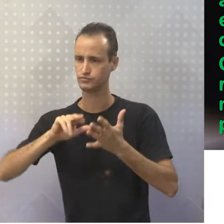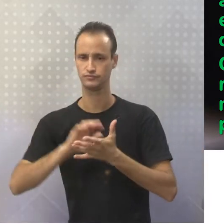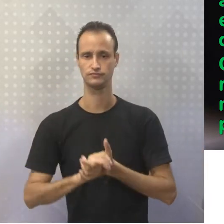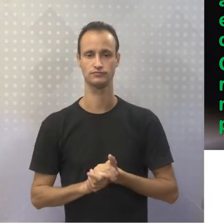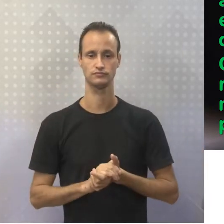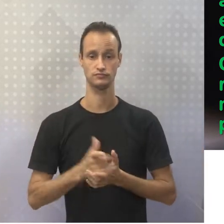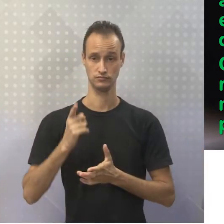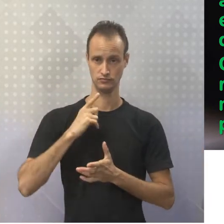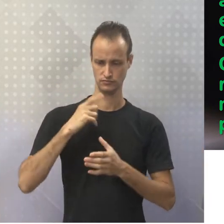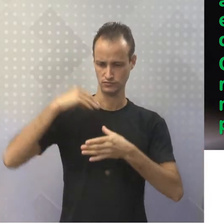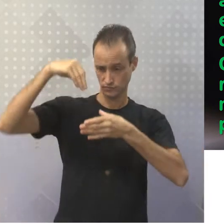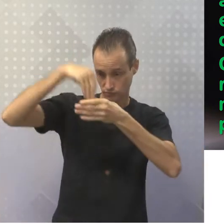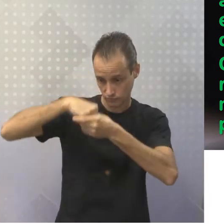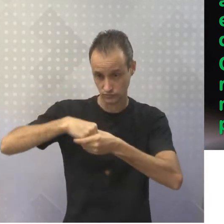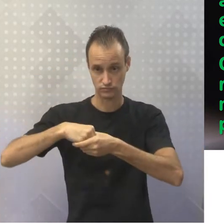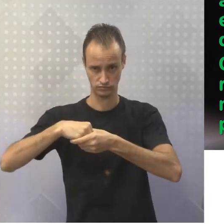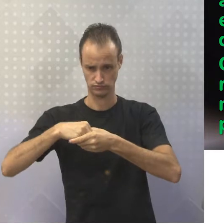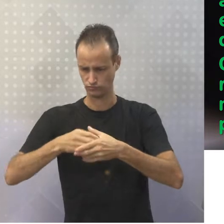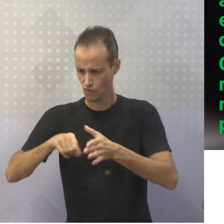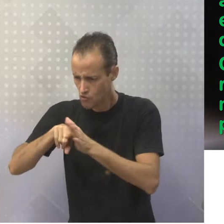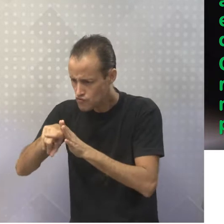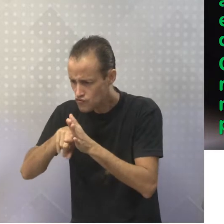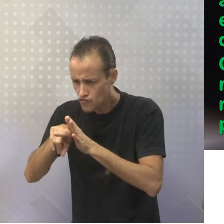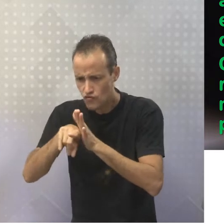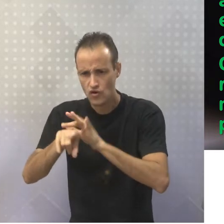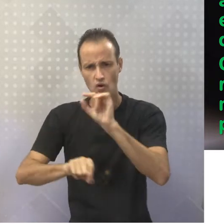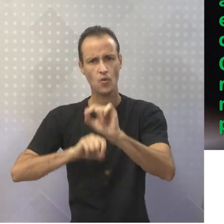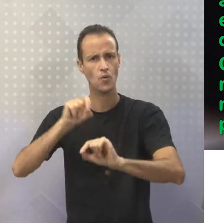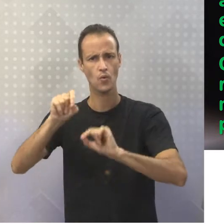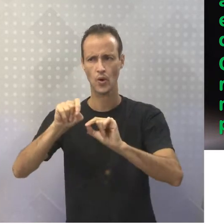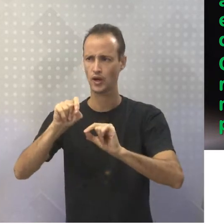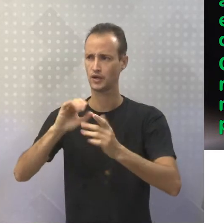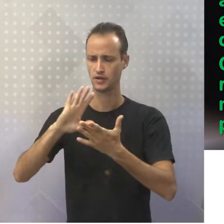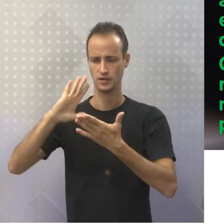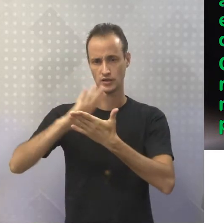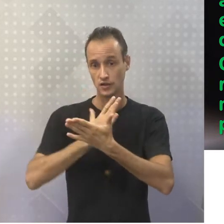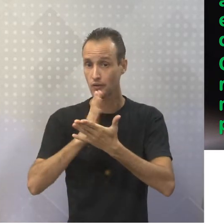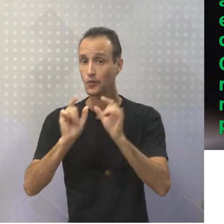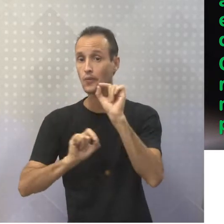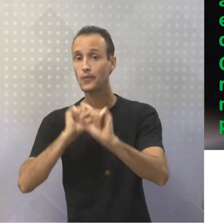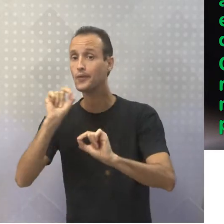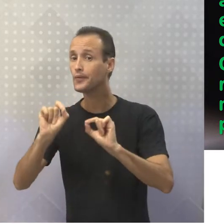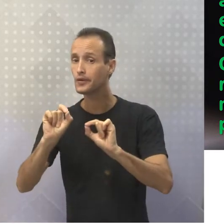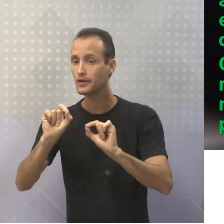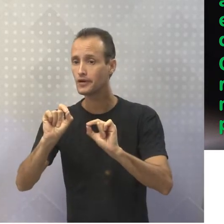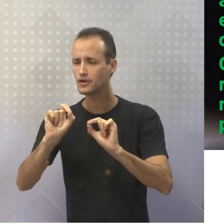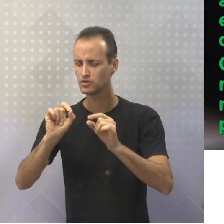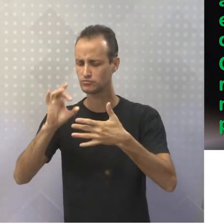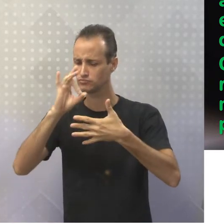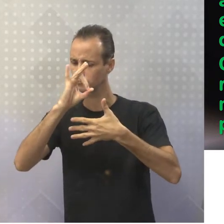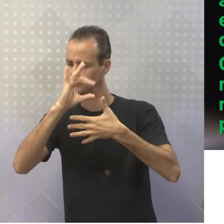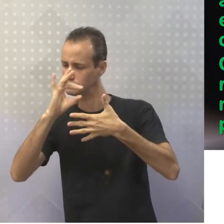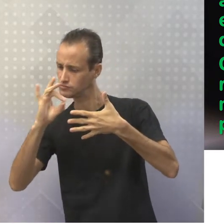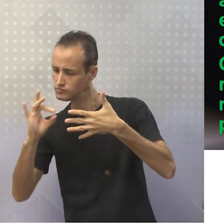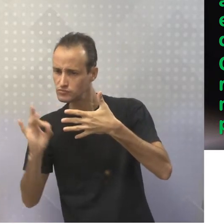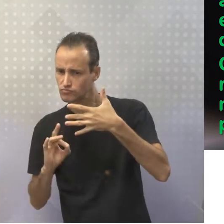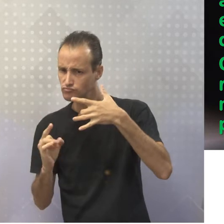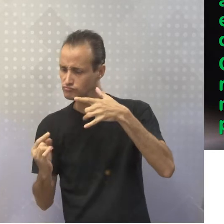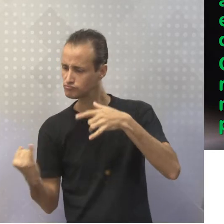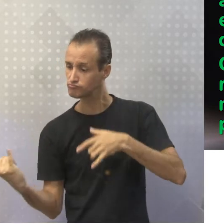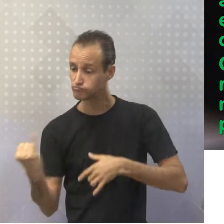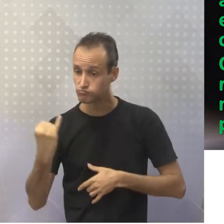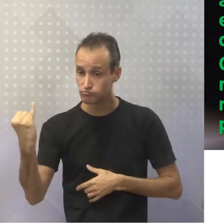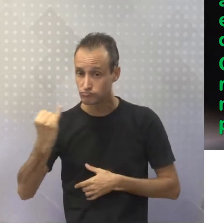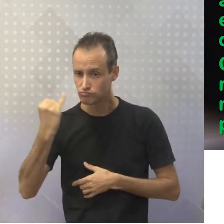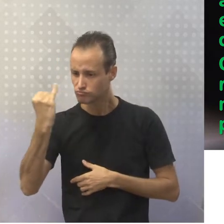ter, dentro dessa investigação, alguns tópicos fundamentais